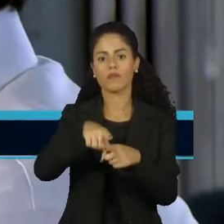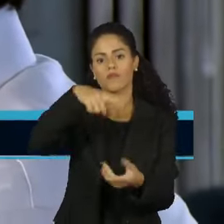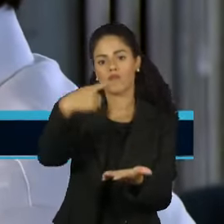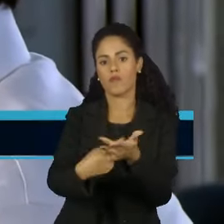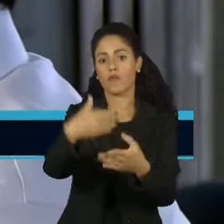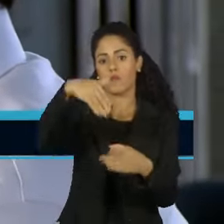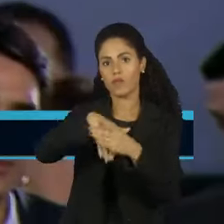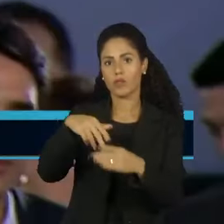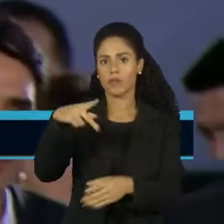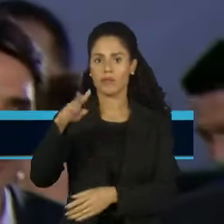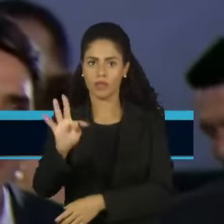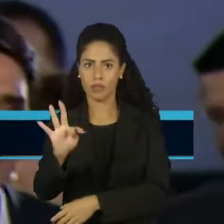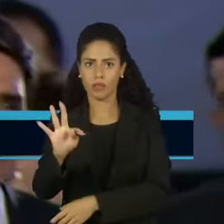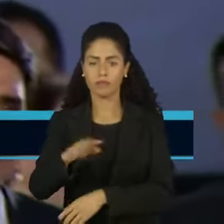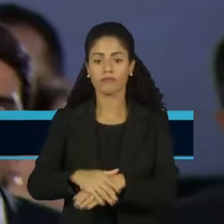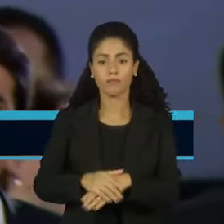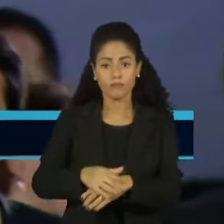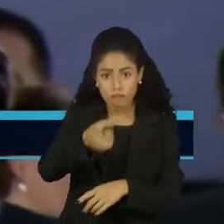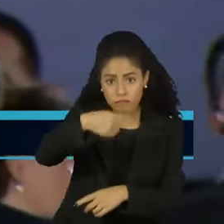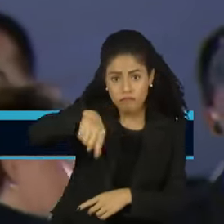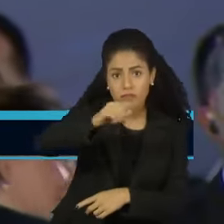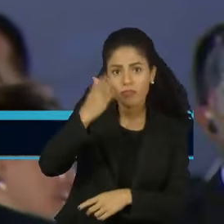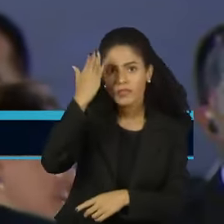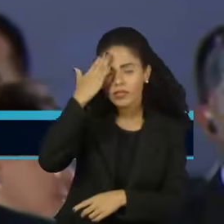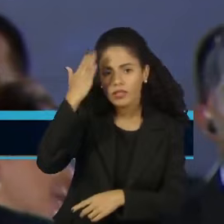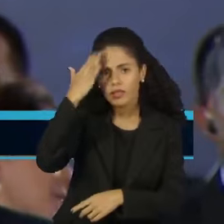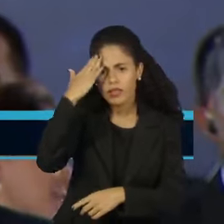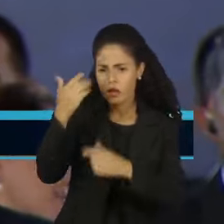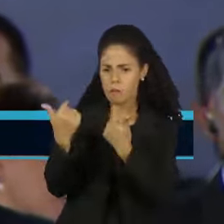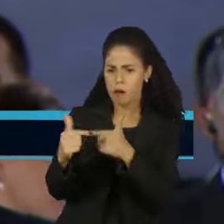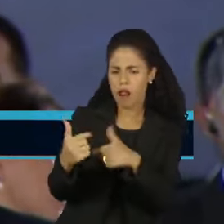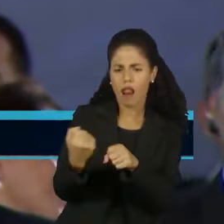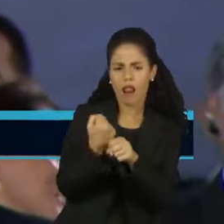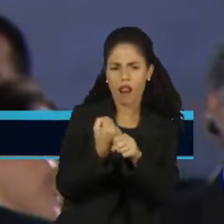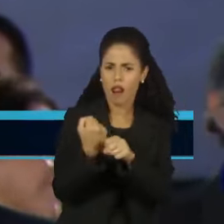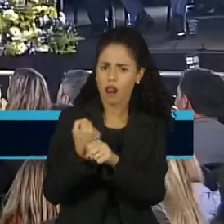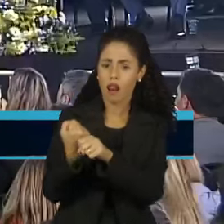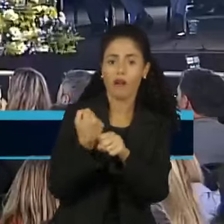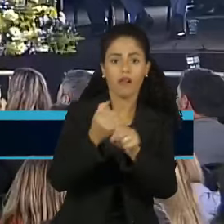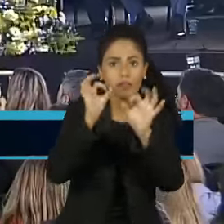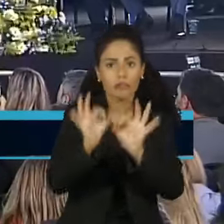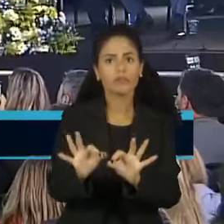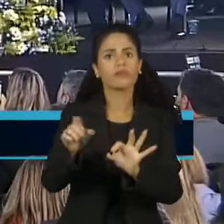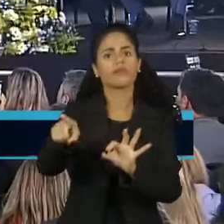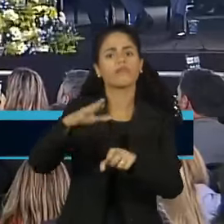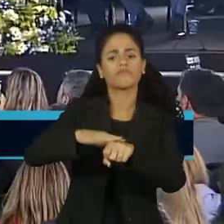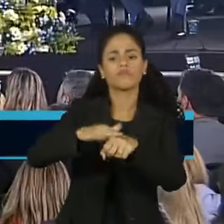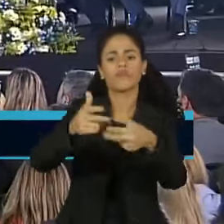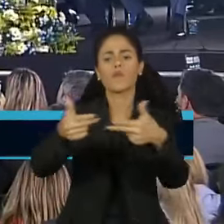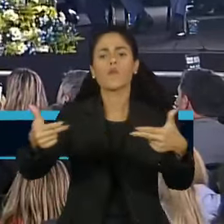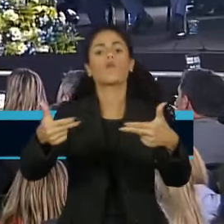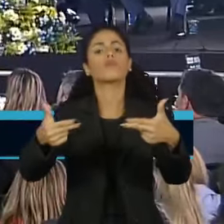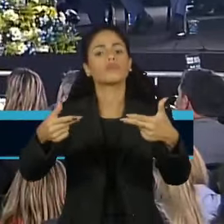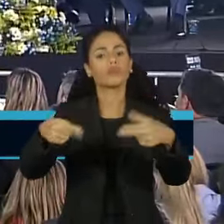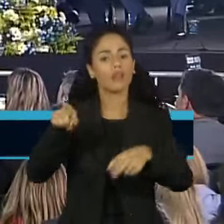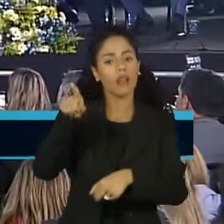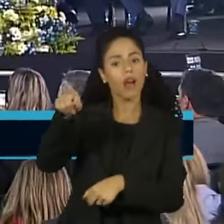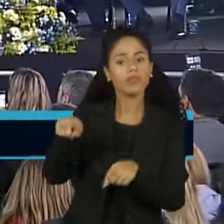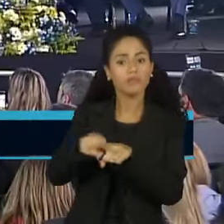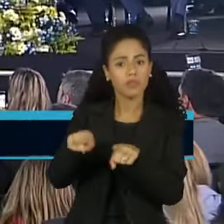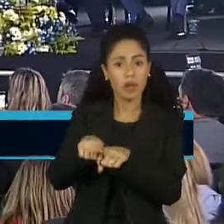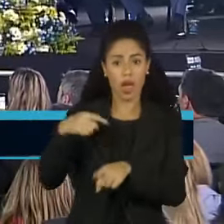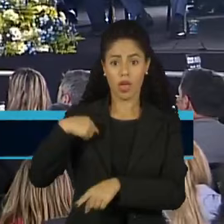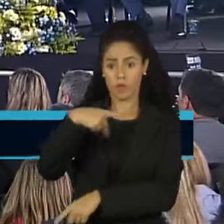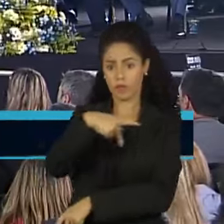vocês não sabem, o Tarcísio trabalhou no DENIT, trabalhou fazendo um gasoduto com a Nimanal, quando eu era